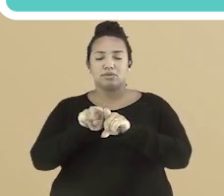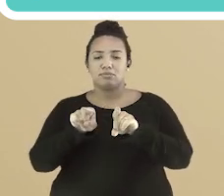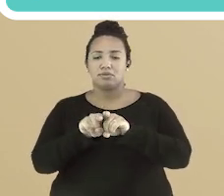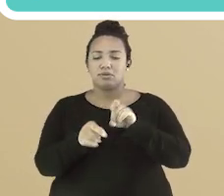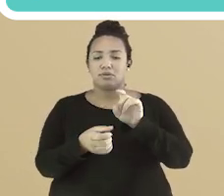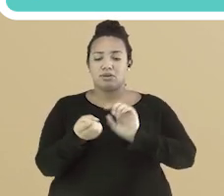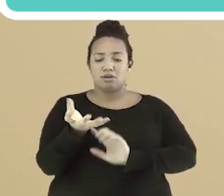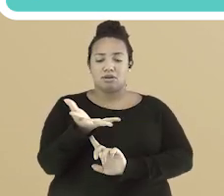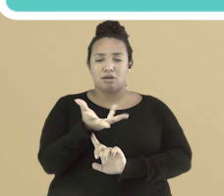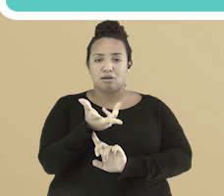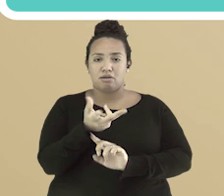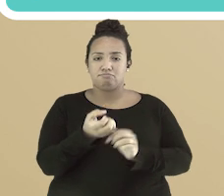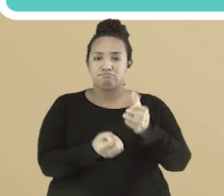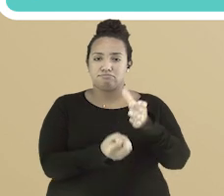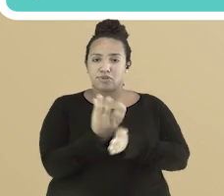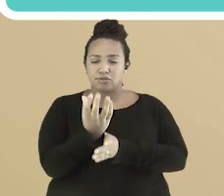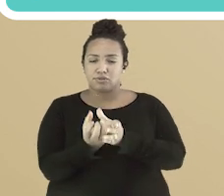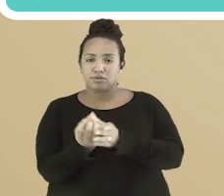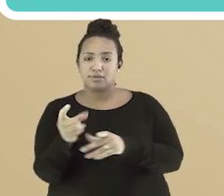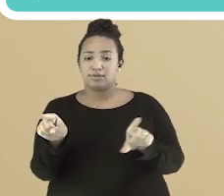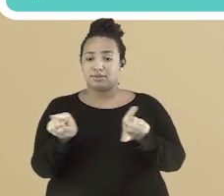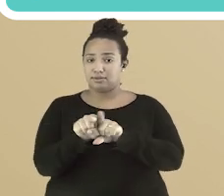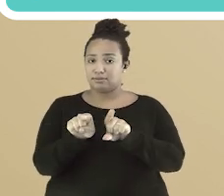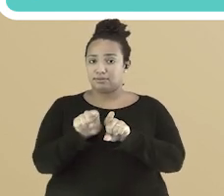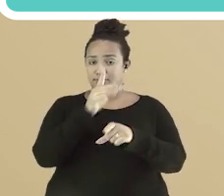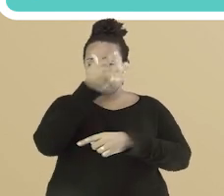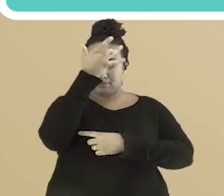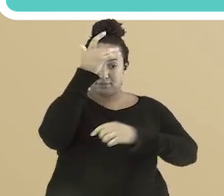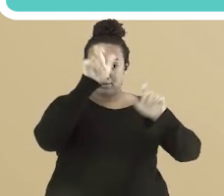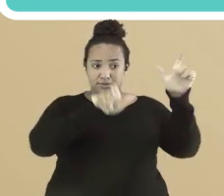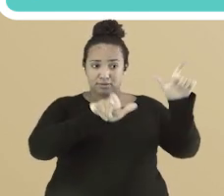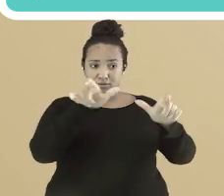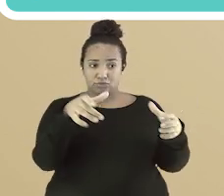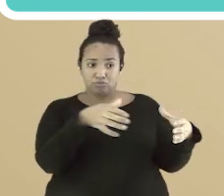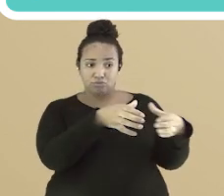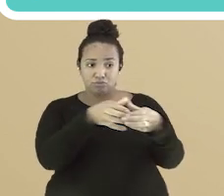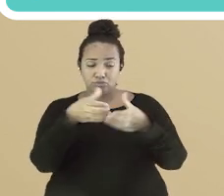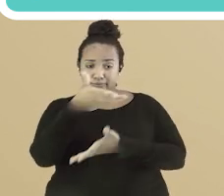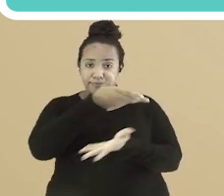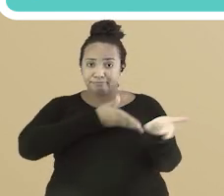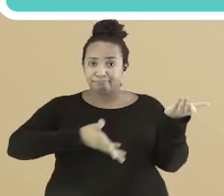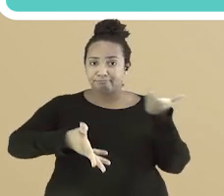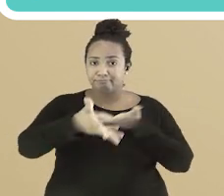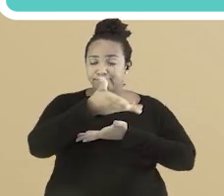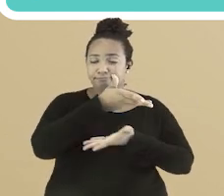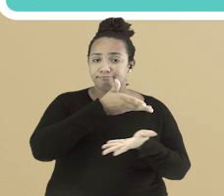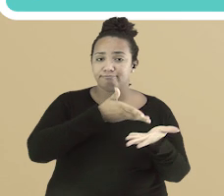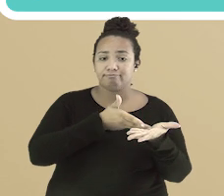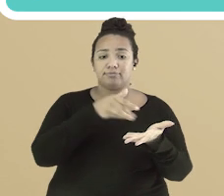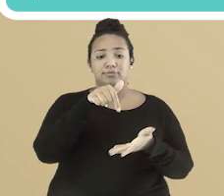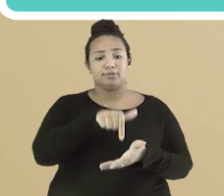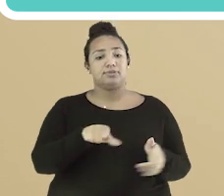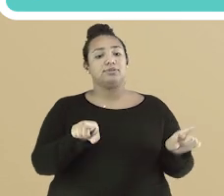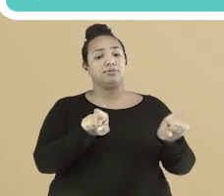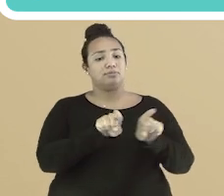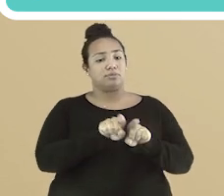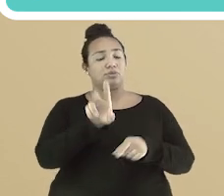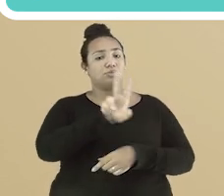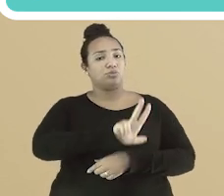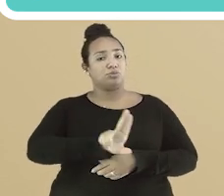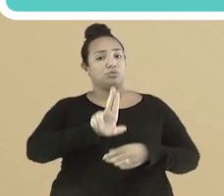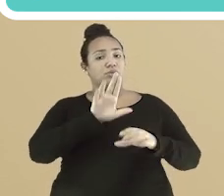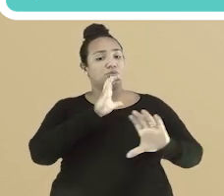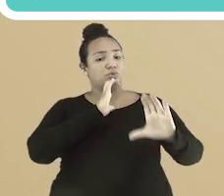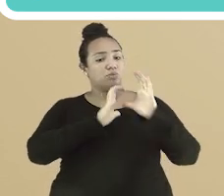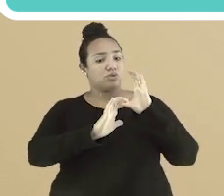elaboração artística e mesmo nas interações com pessoas de outros grupos sociais que se expressam por meio de